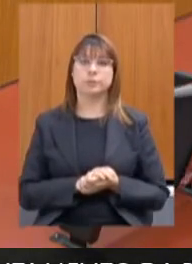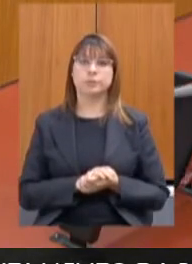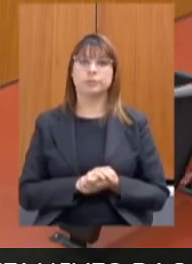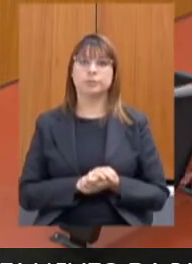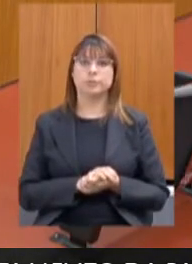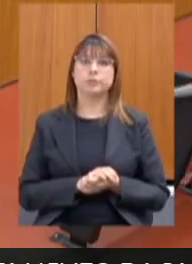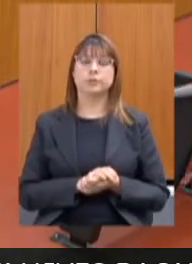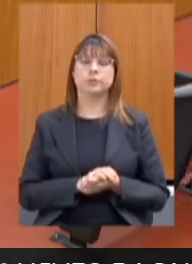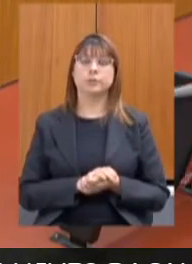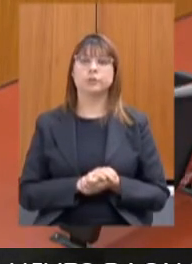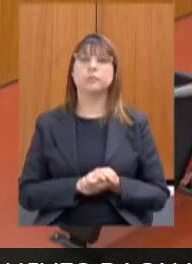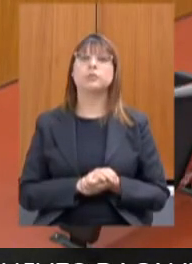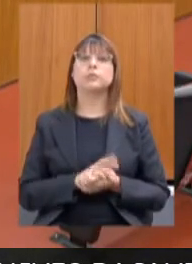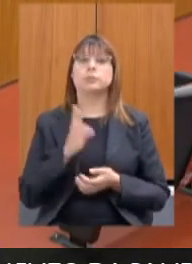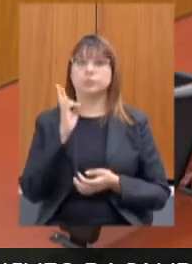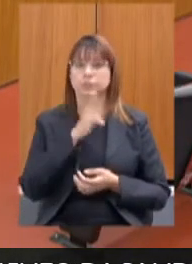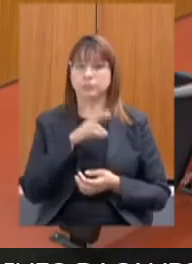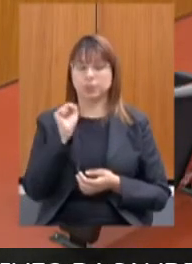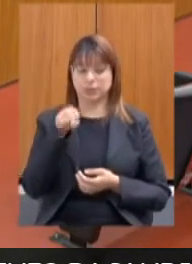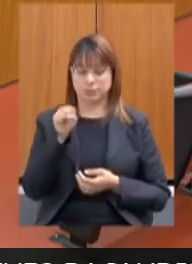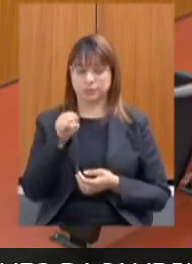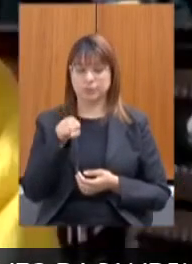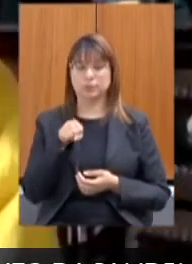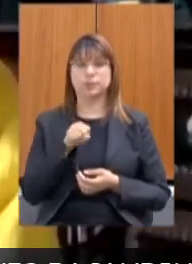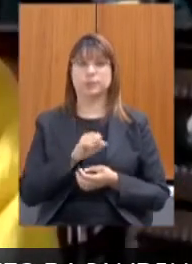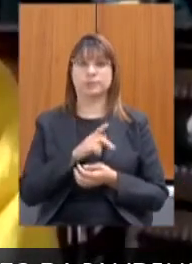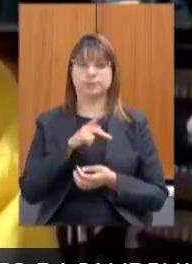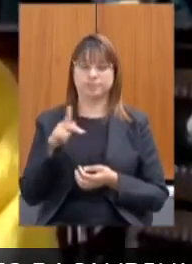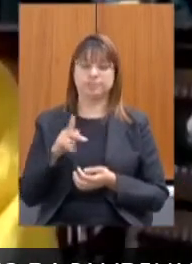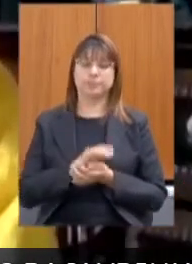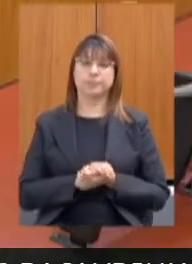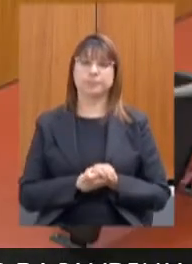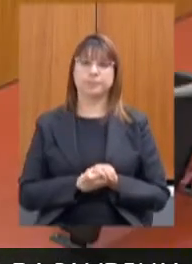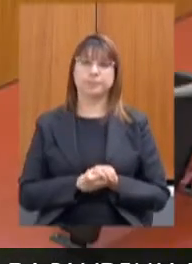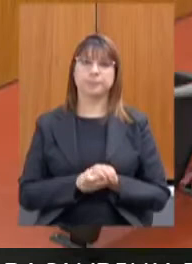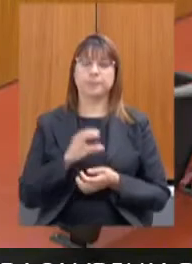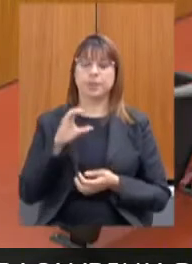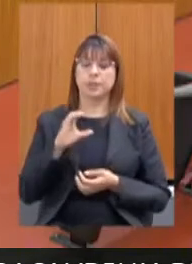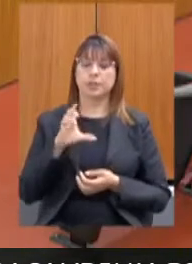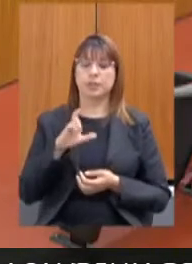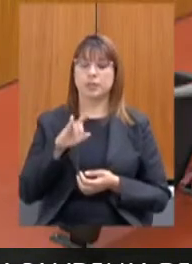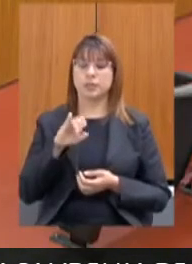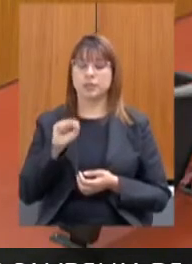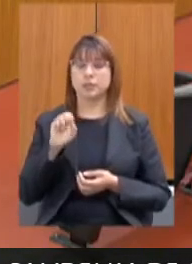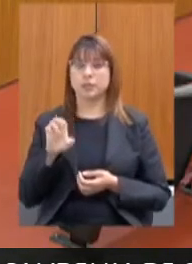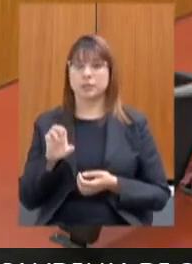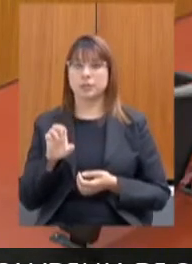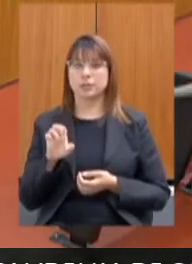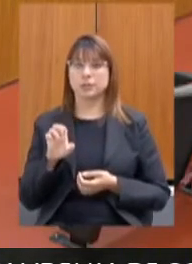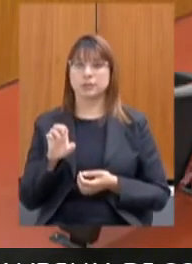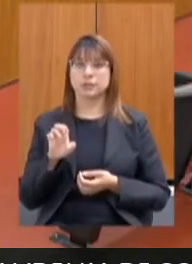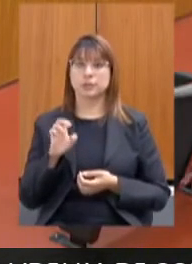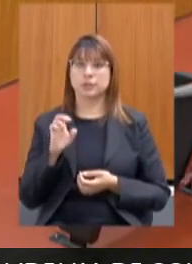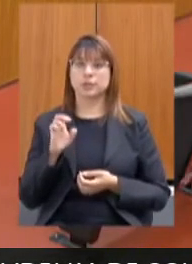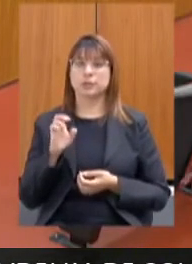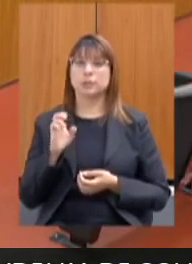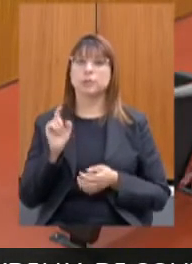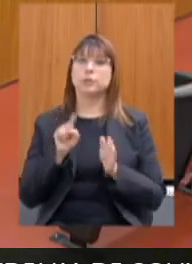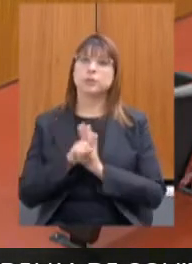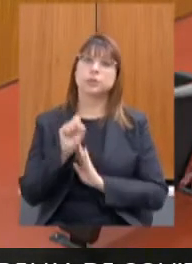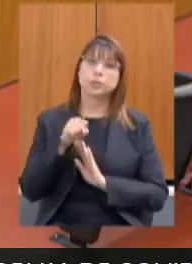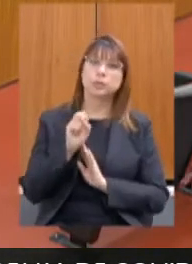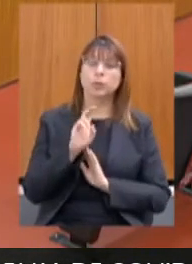como vota Andréia voto sim presidente Celise Laviola Celise